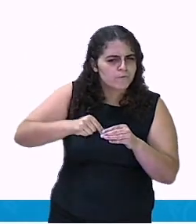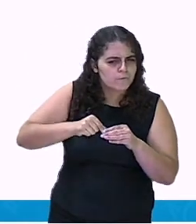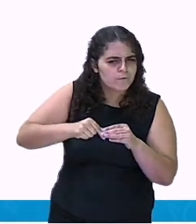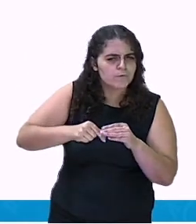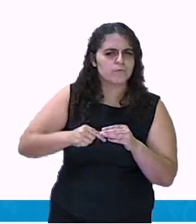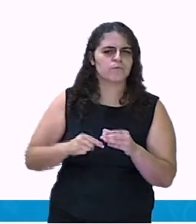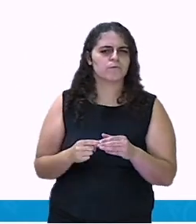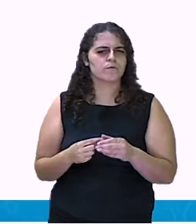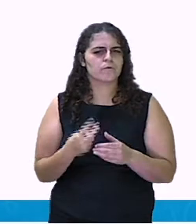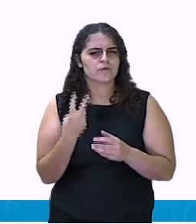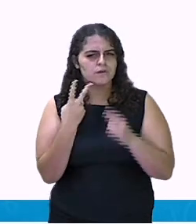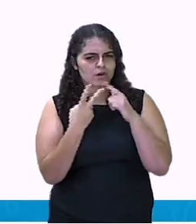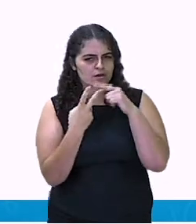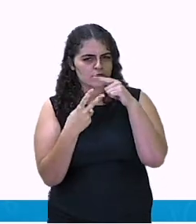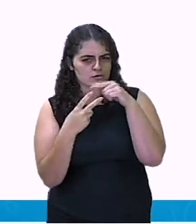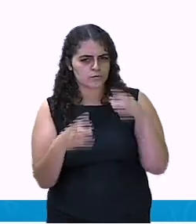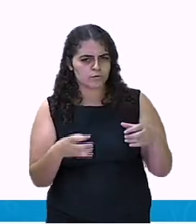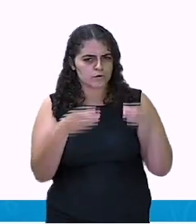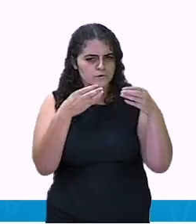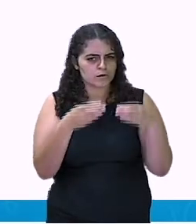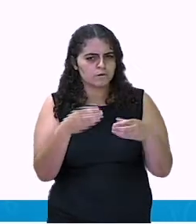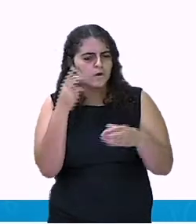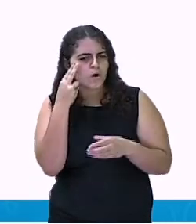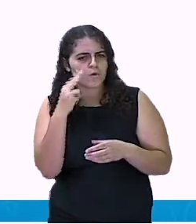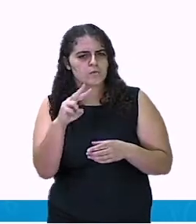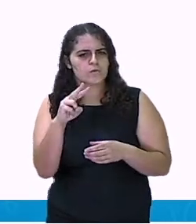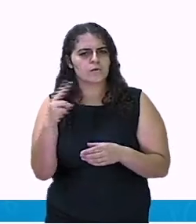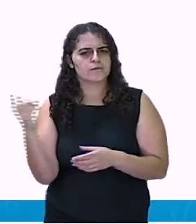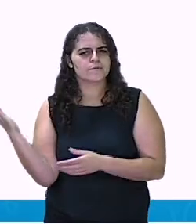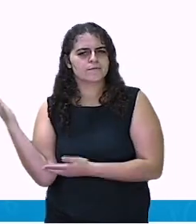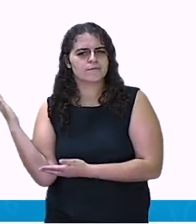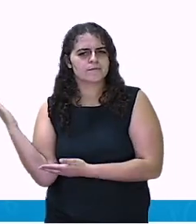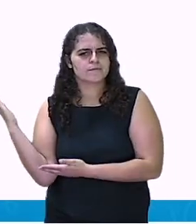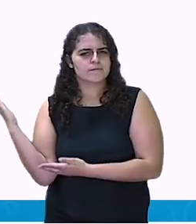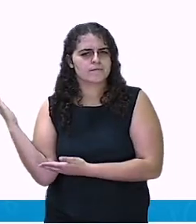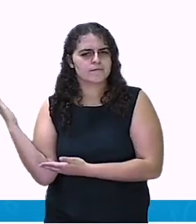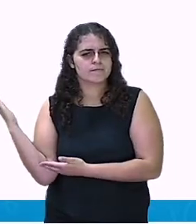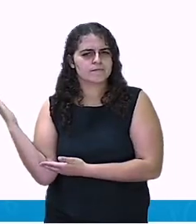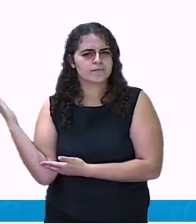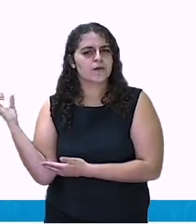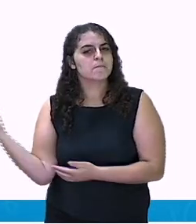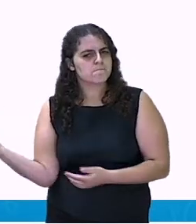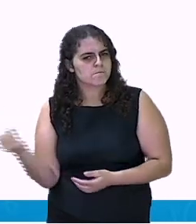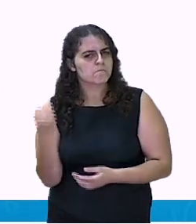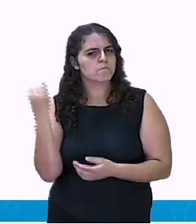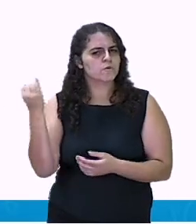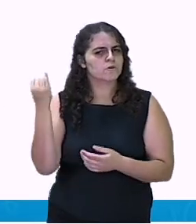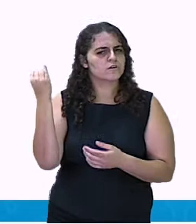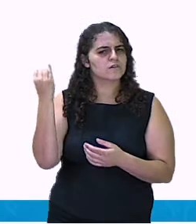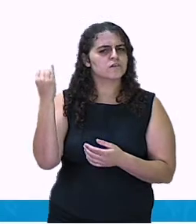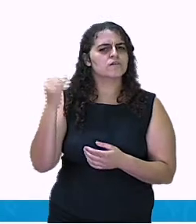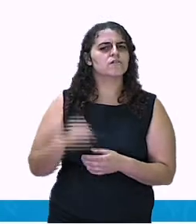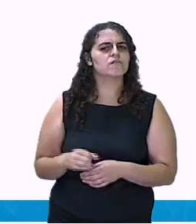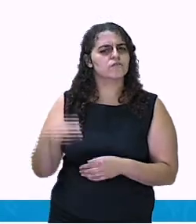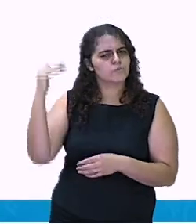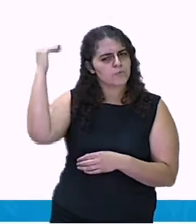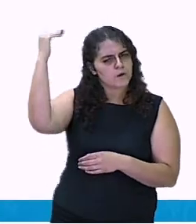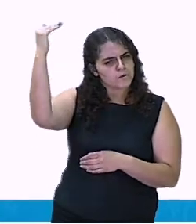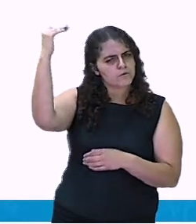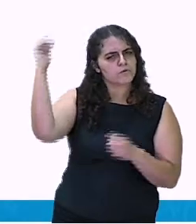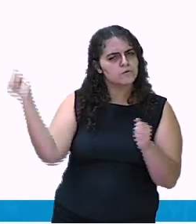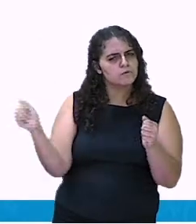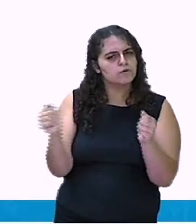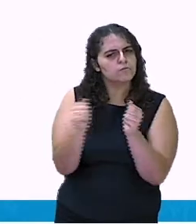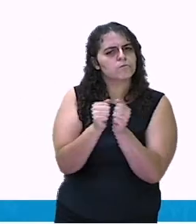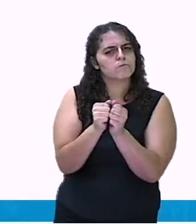nas duas latas. Olha o adulto ajudando o Brian. Você não pode fazer sozinho, porque às vezes